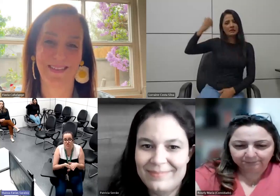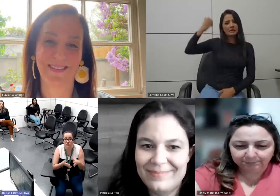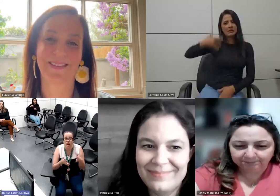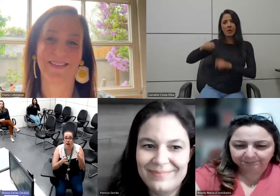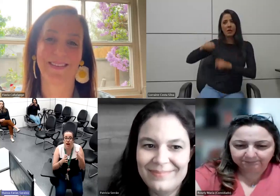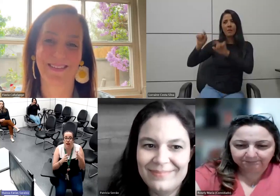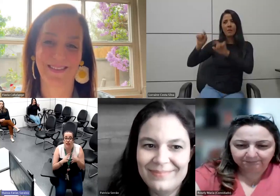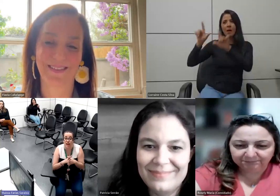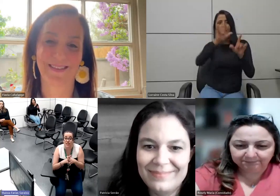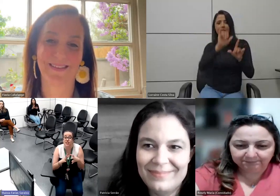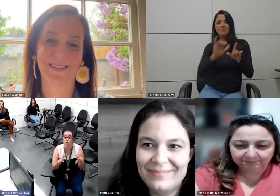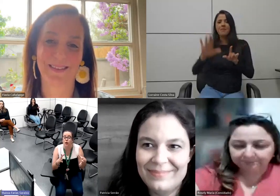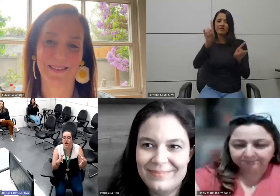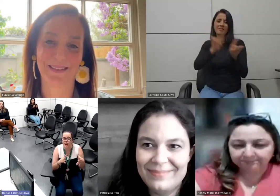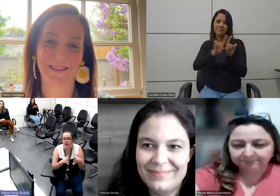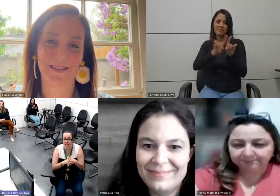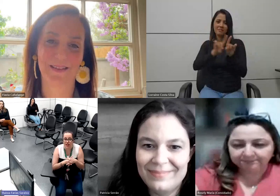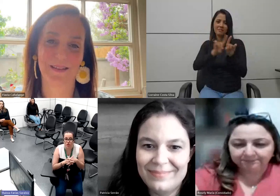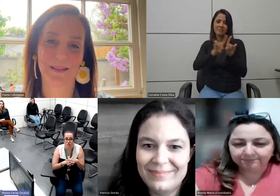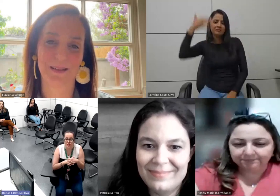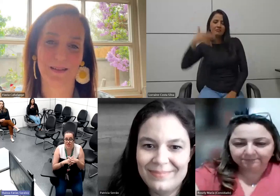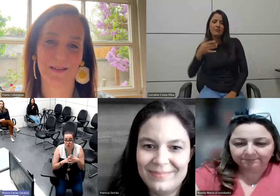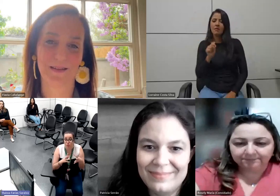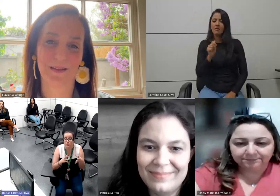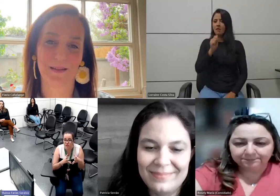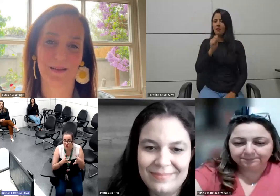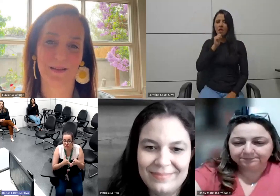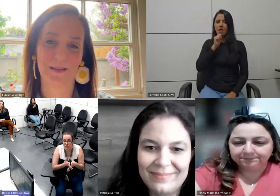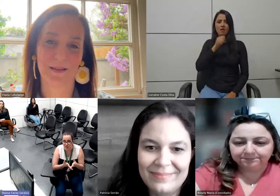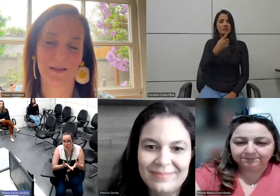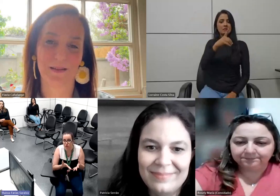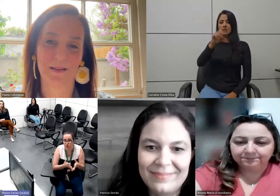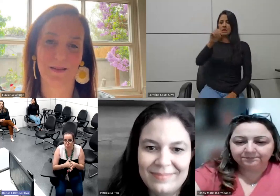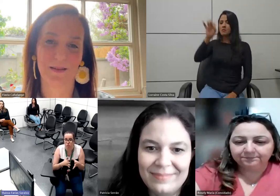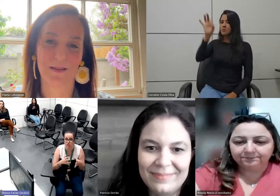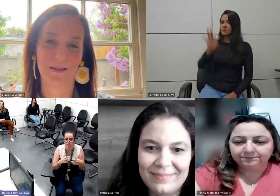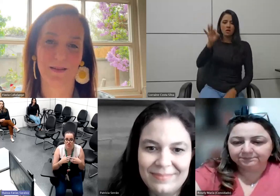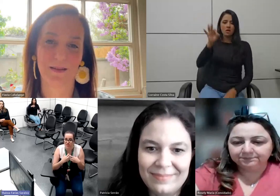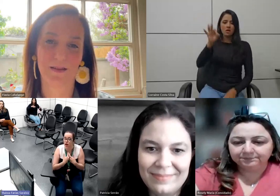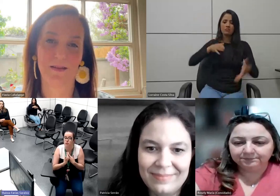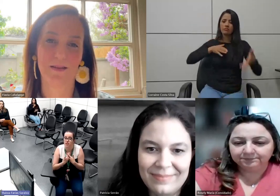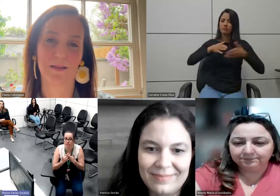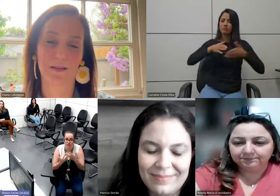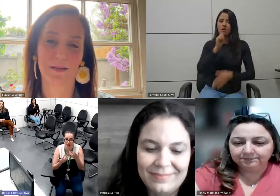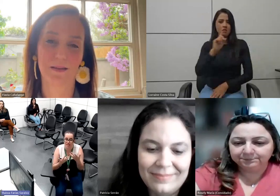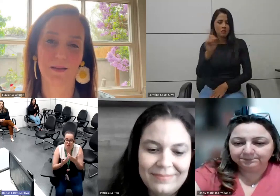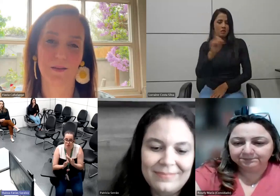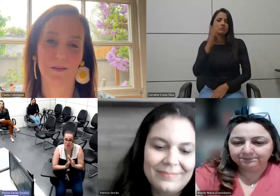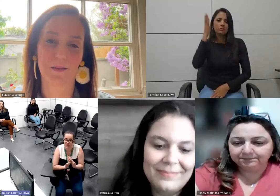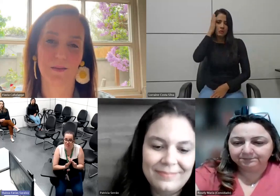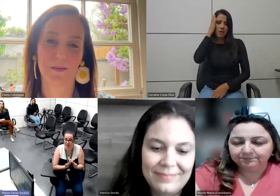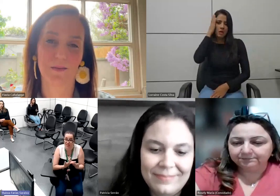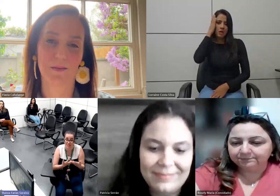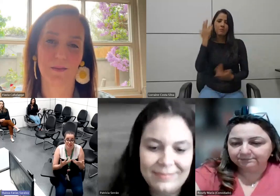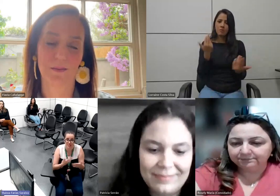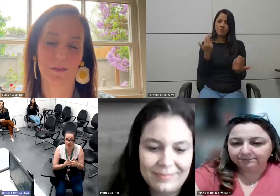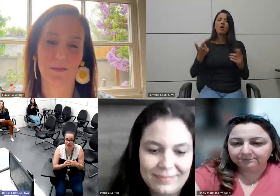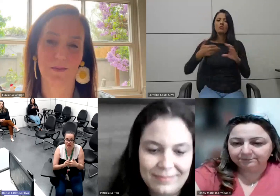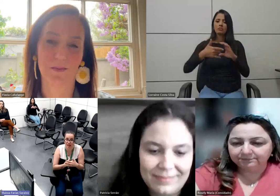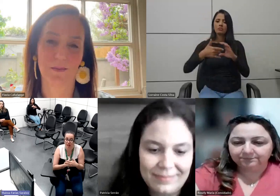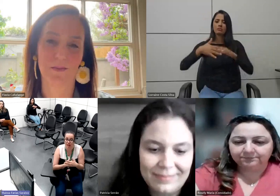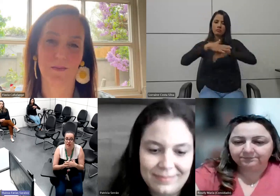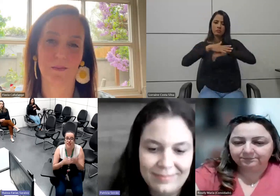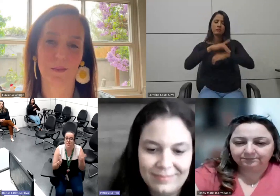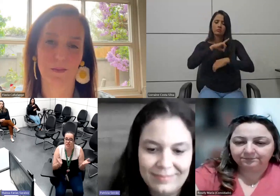das imagens ainda não é 100% acessível né porque a gente sabe que assim como as doenças raras